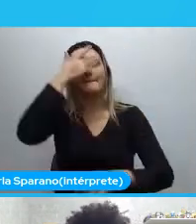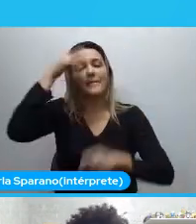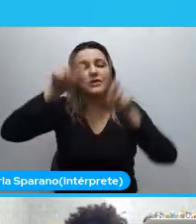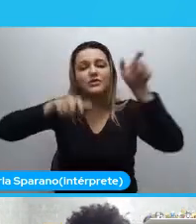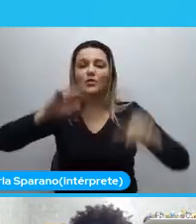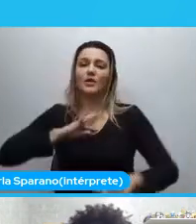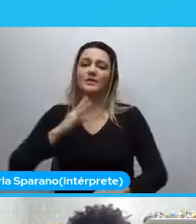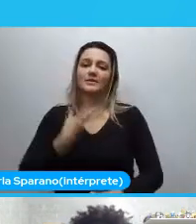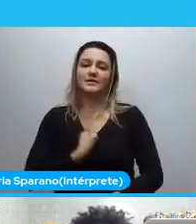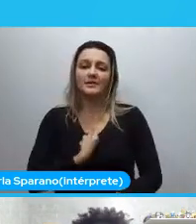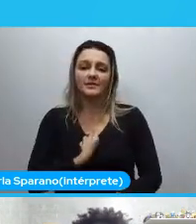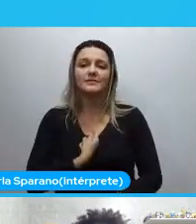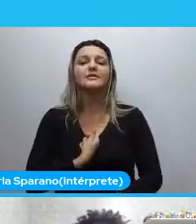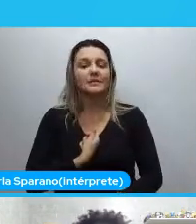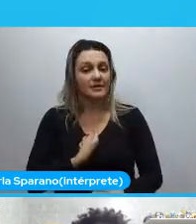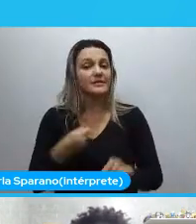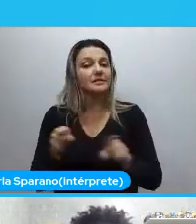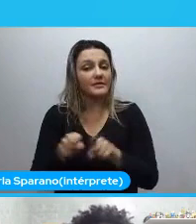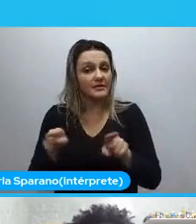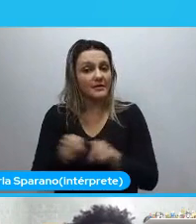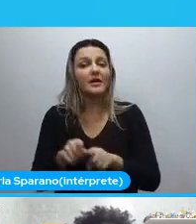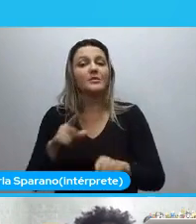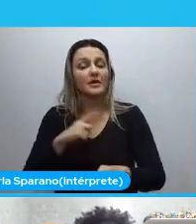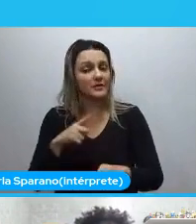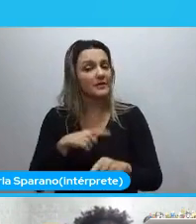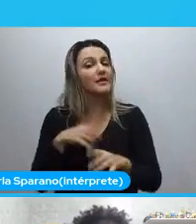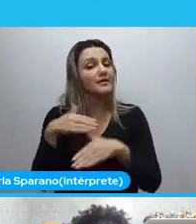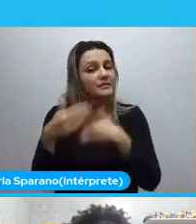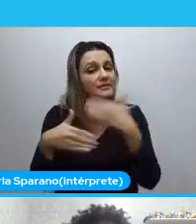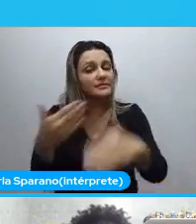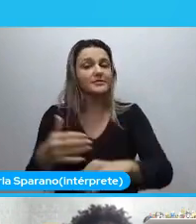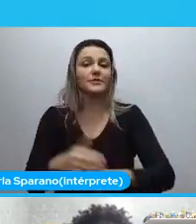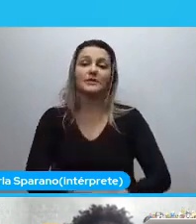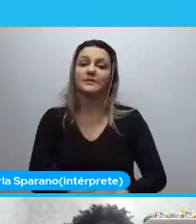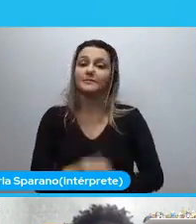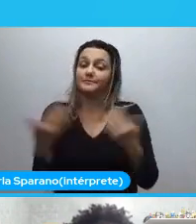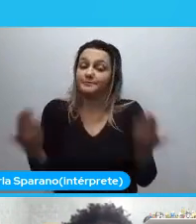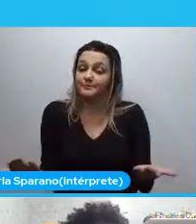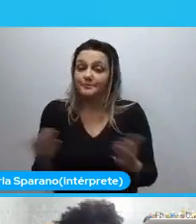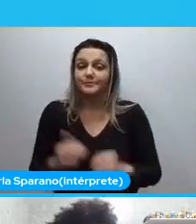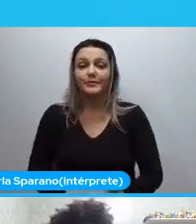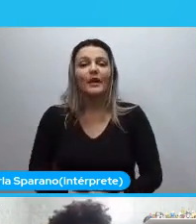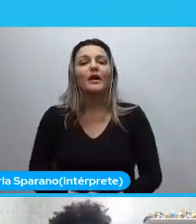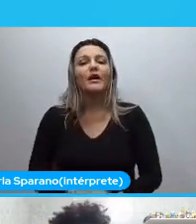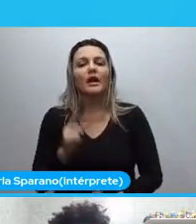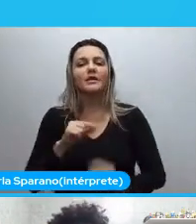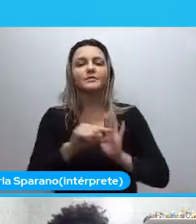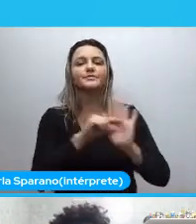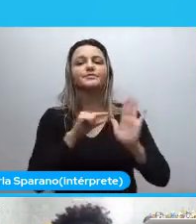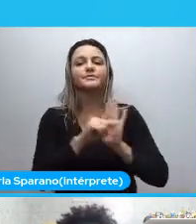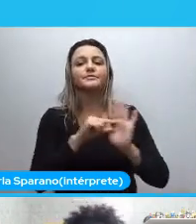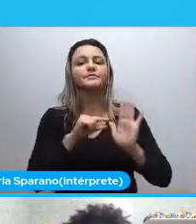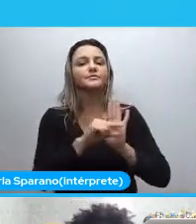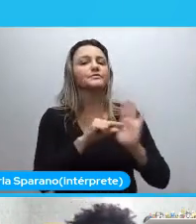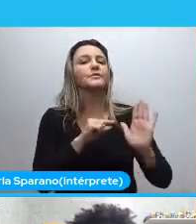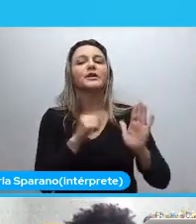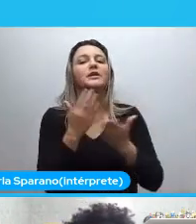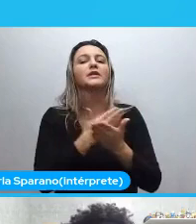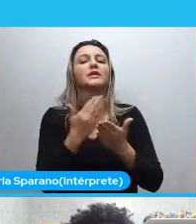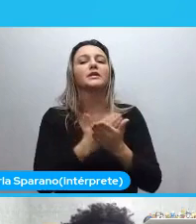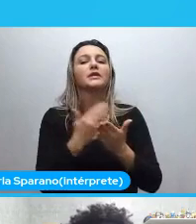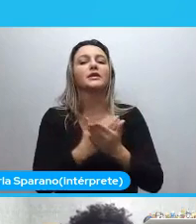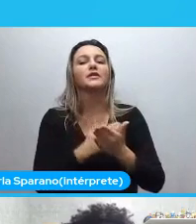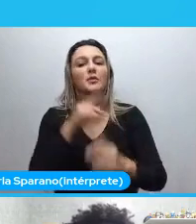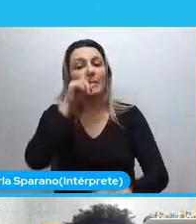Sigam. Coding Rights. Que fala muito bem. Sobre esse processo. E aí. É uma citação. Do livro. Perigo. De uma história única.